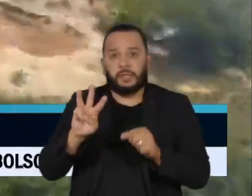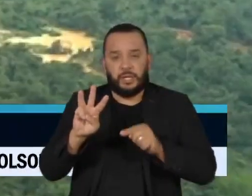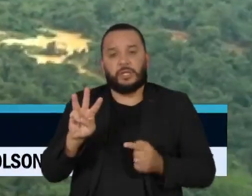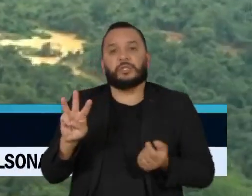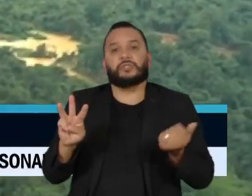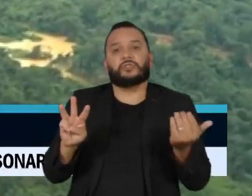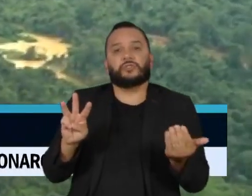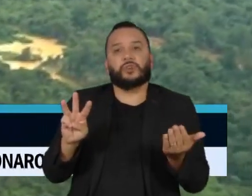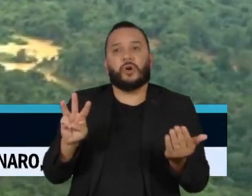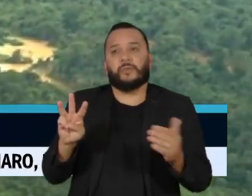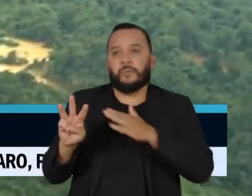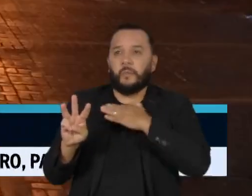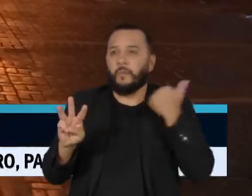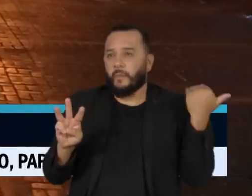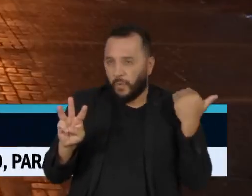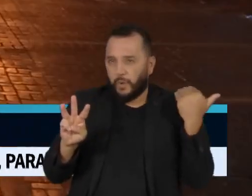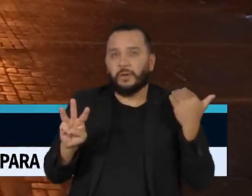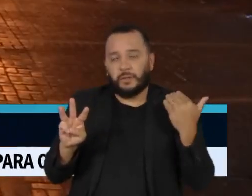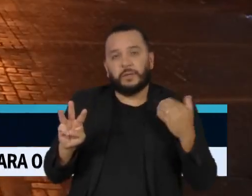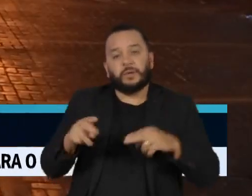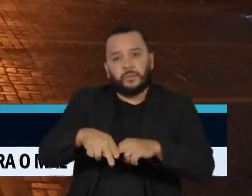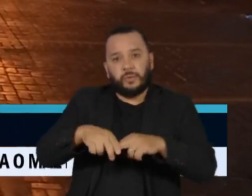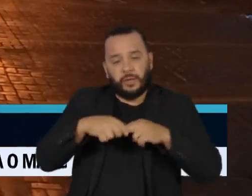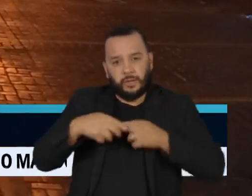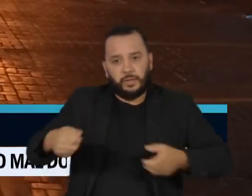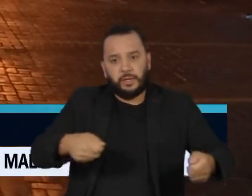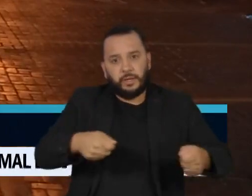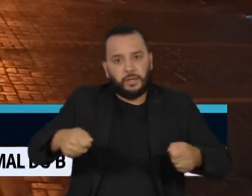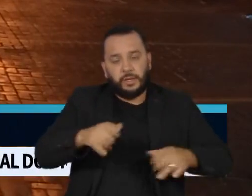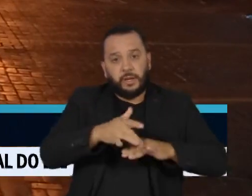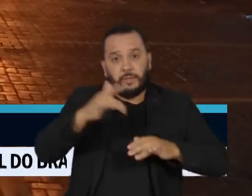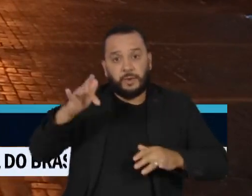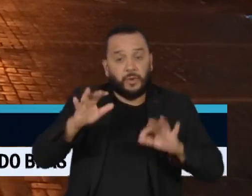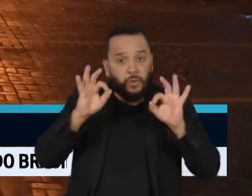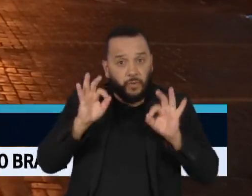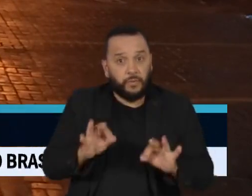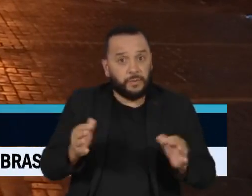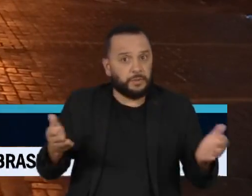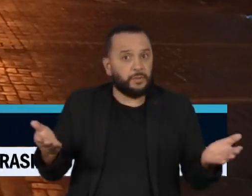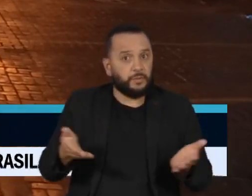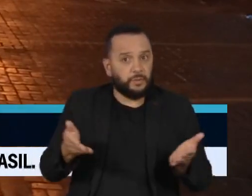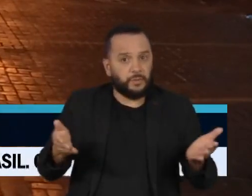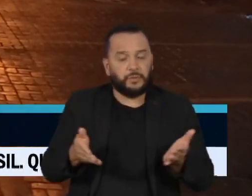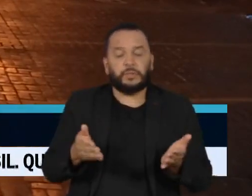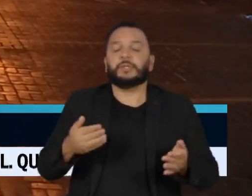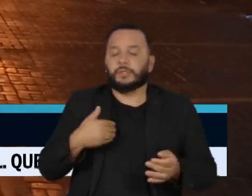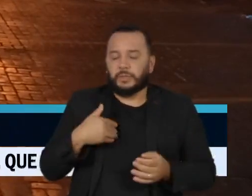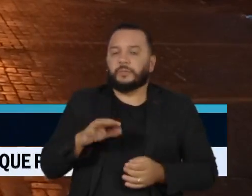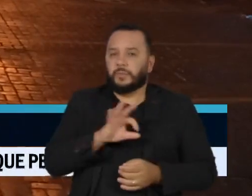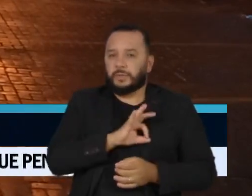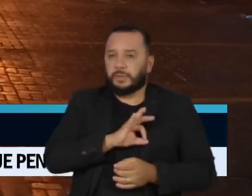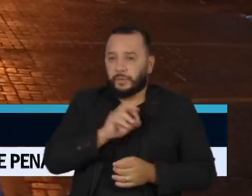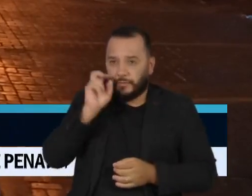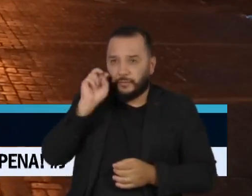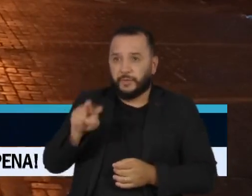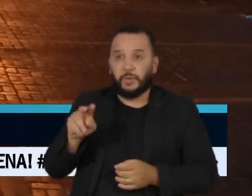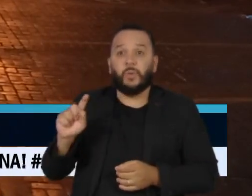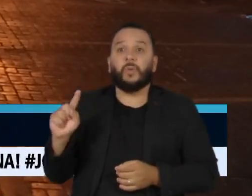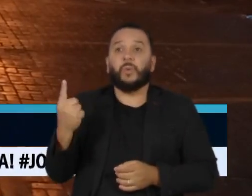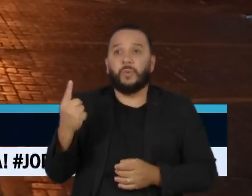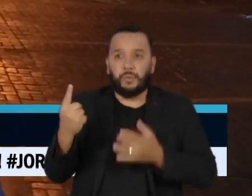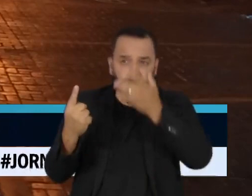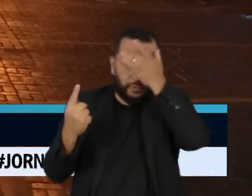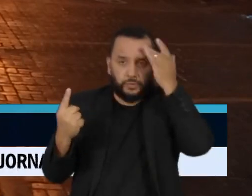assassinados por garimpeiros. Mas a confirmação só veio hoje. A polícia diz ter constatado pelo menos a morte de uma